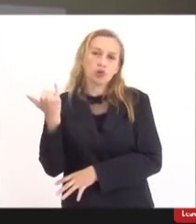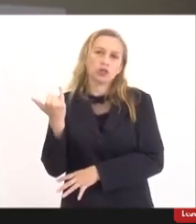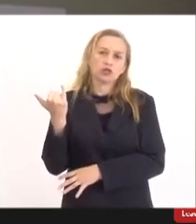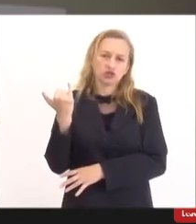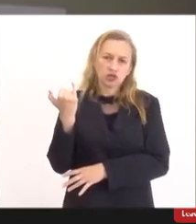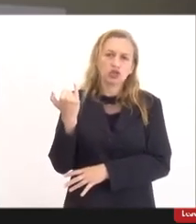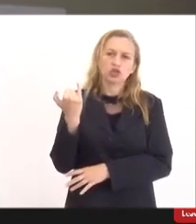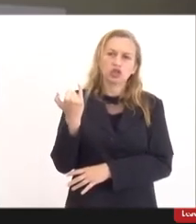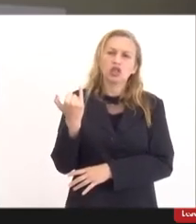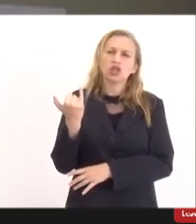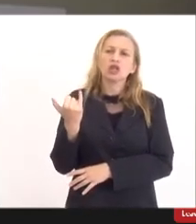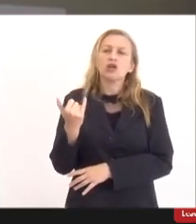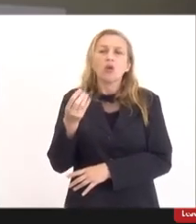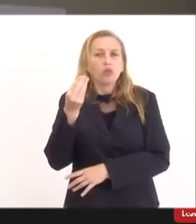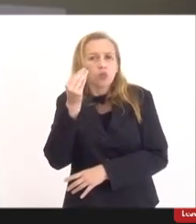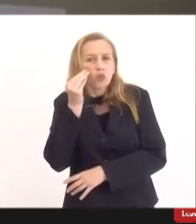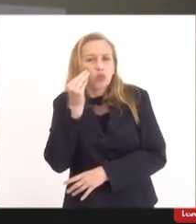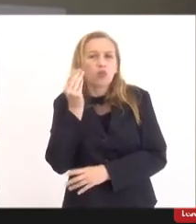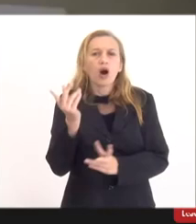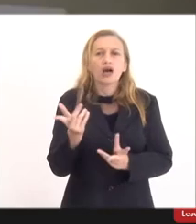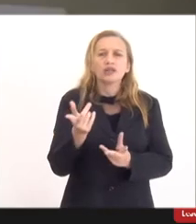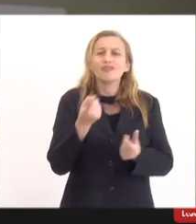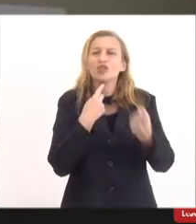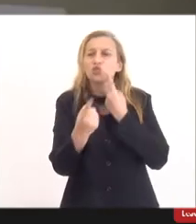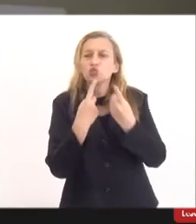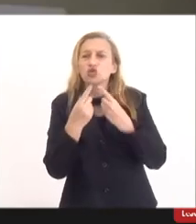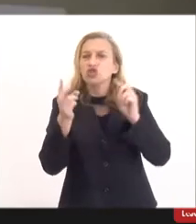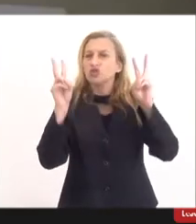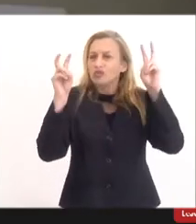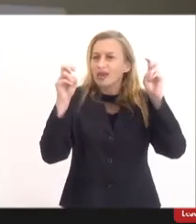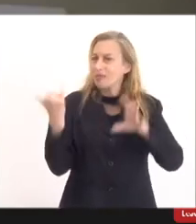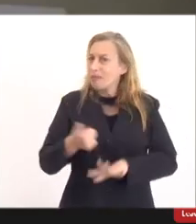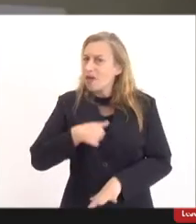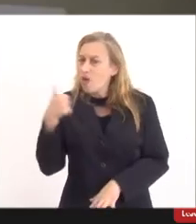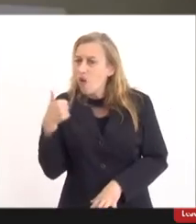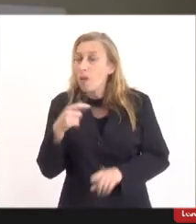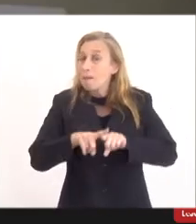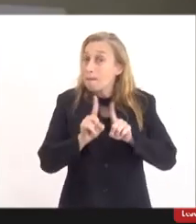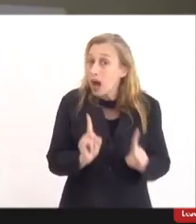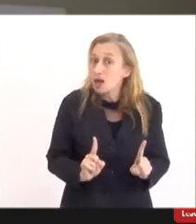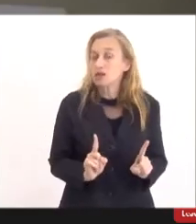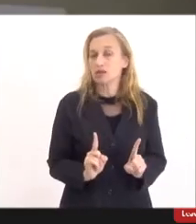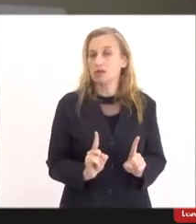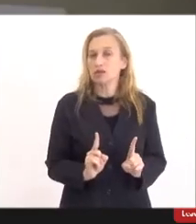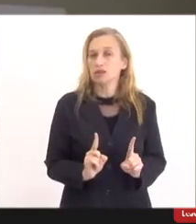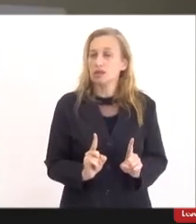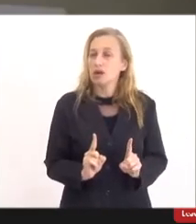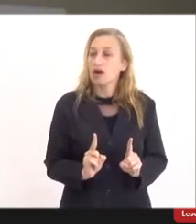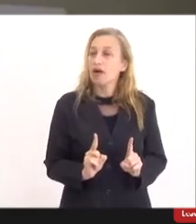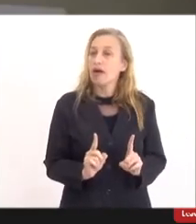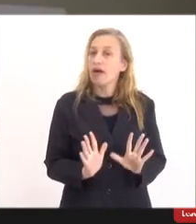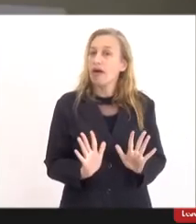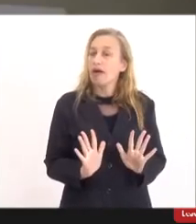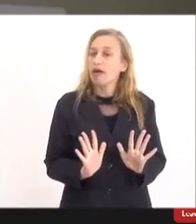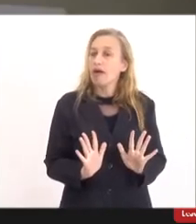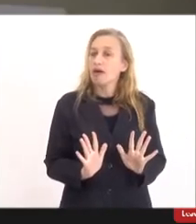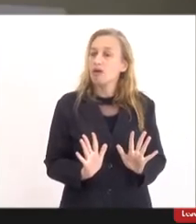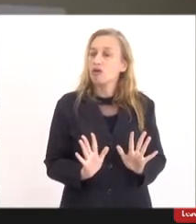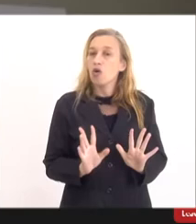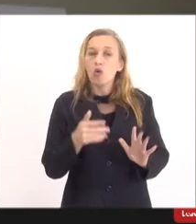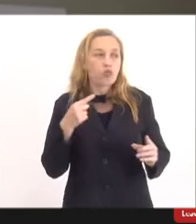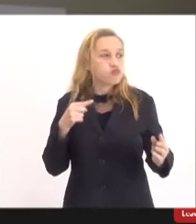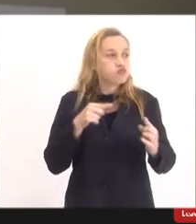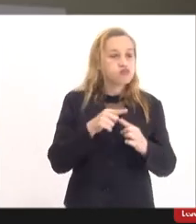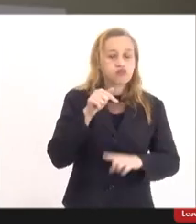gente tenha oportunidades para debater o tema, mas que aqui o objetivo